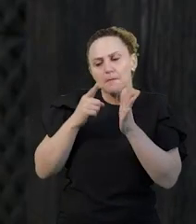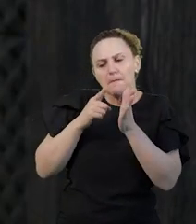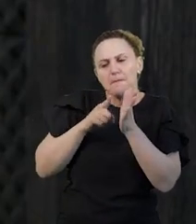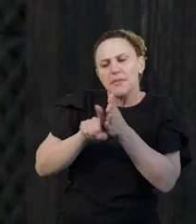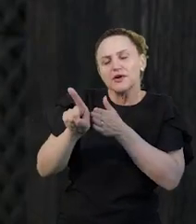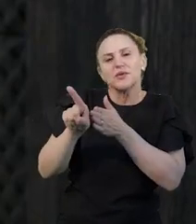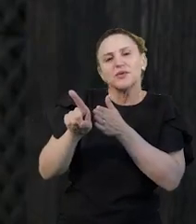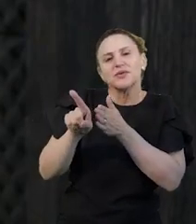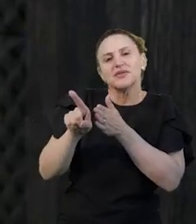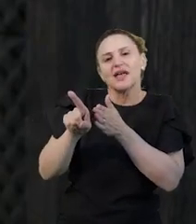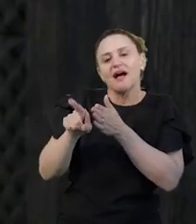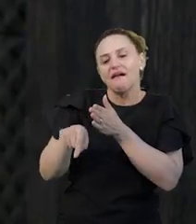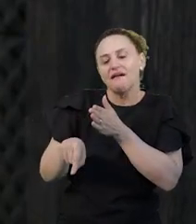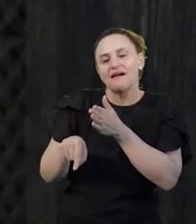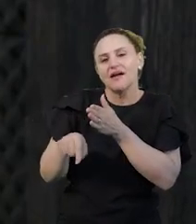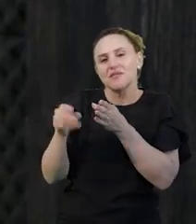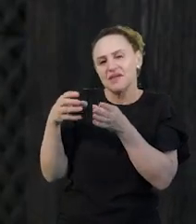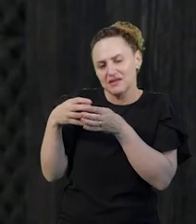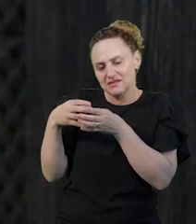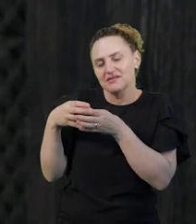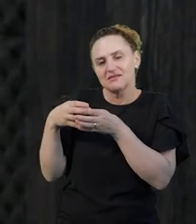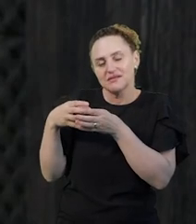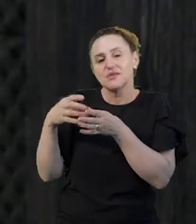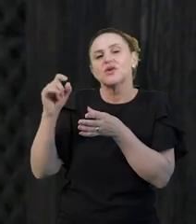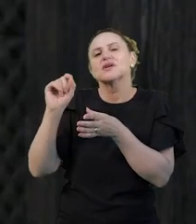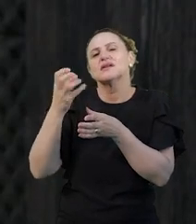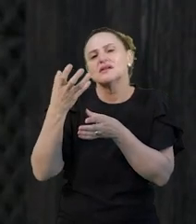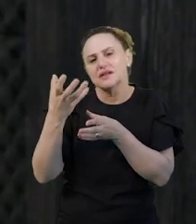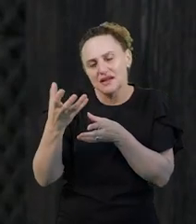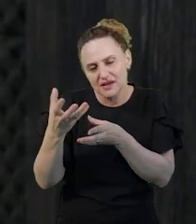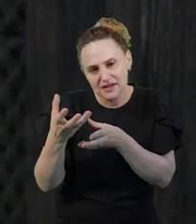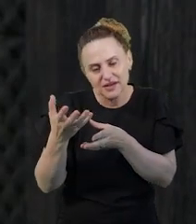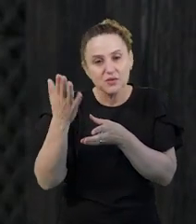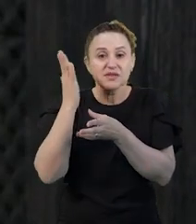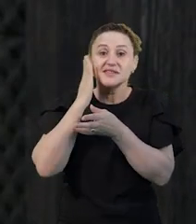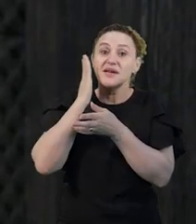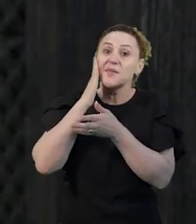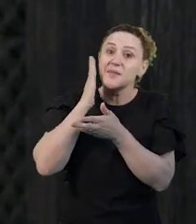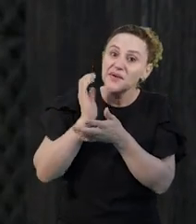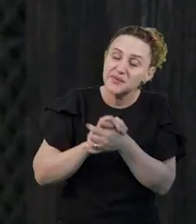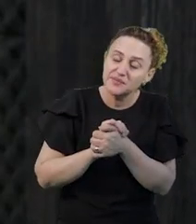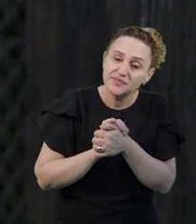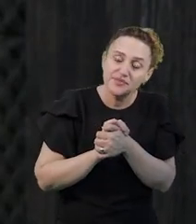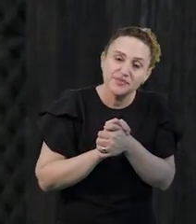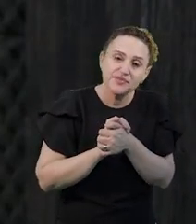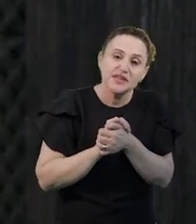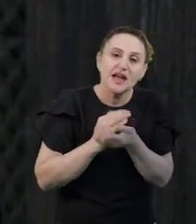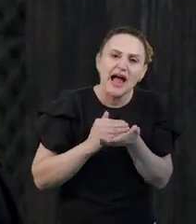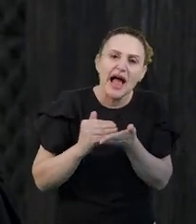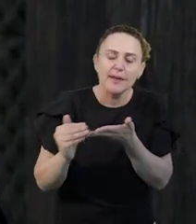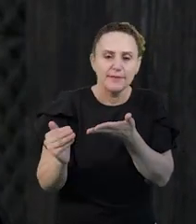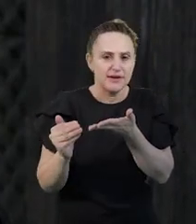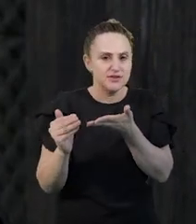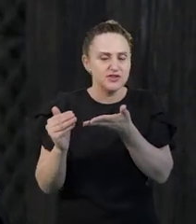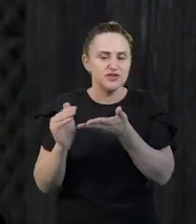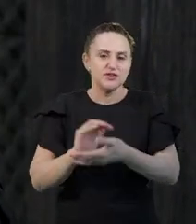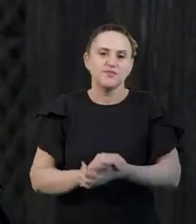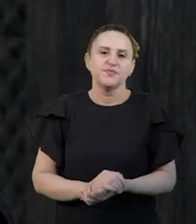crianças gostariam de ver, o que elas gostariam de saber. Partir de